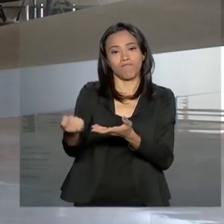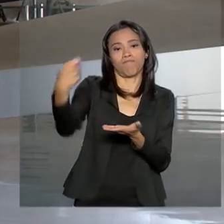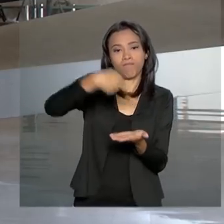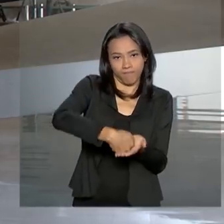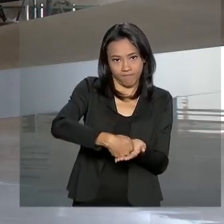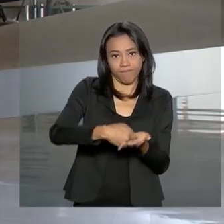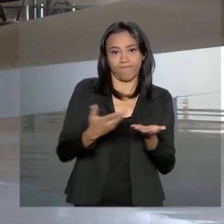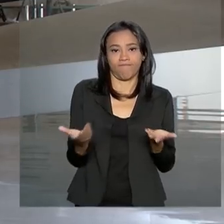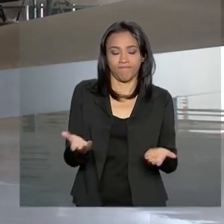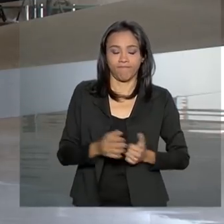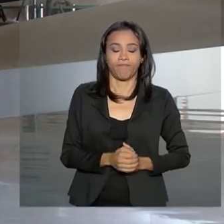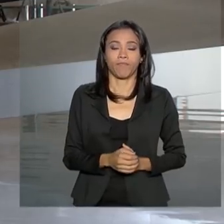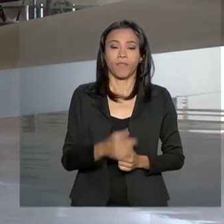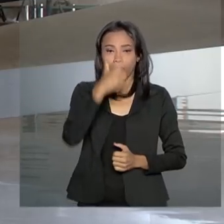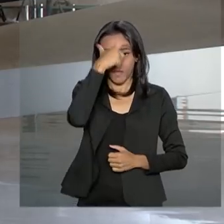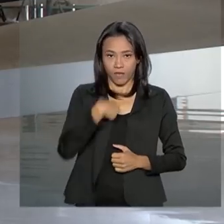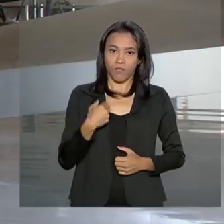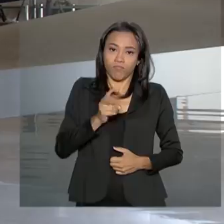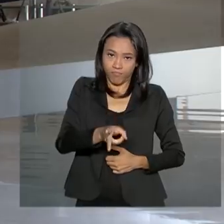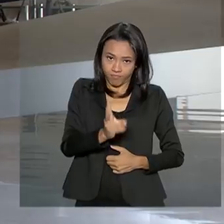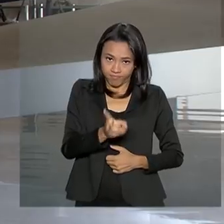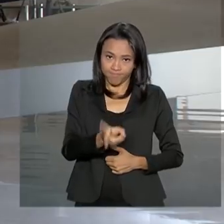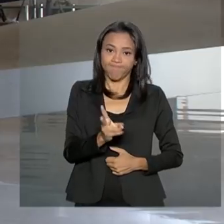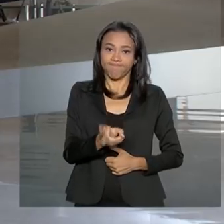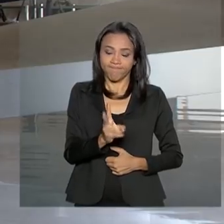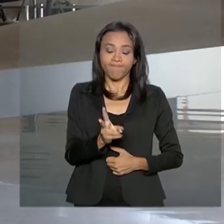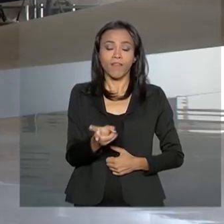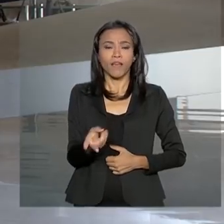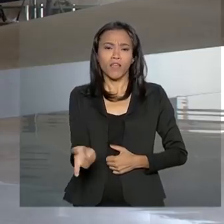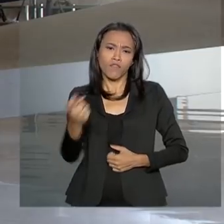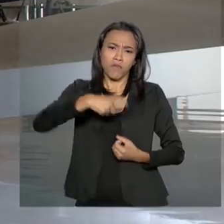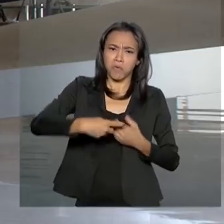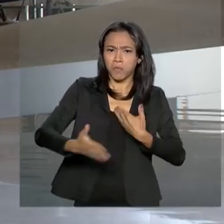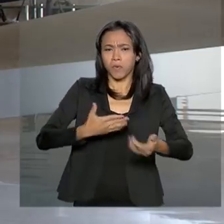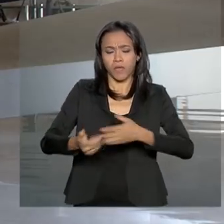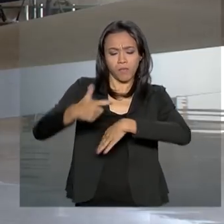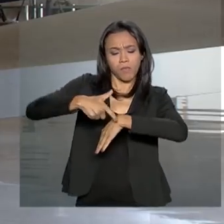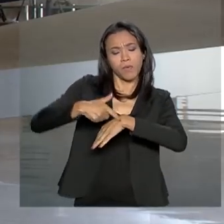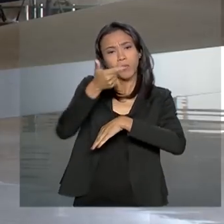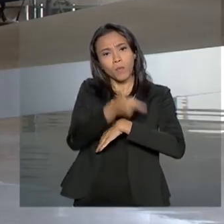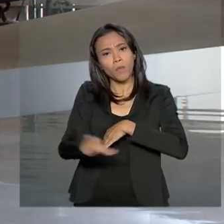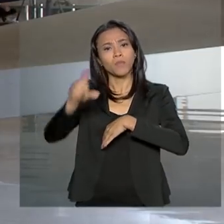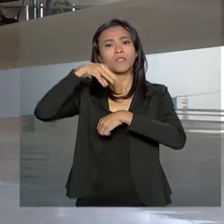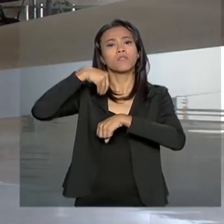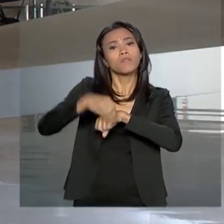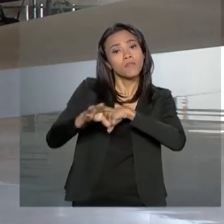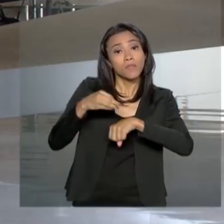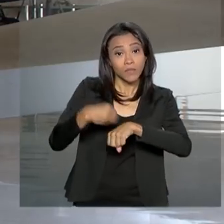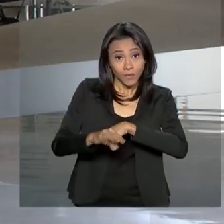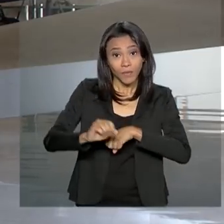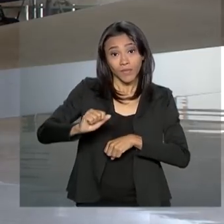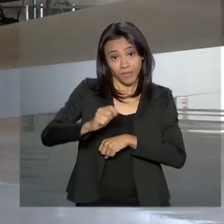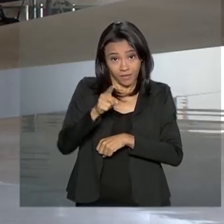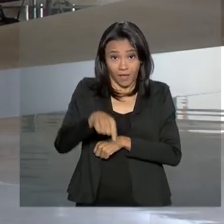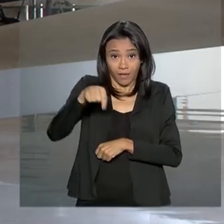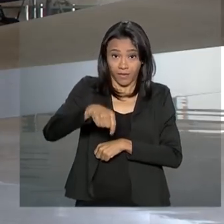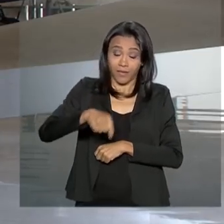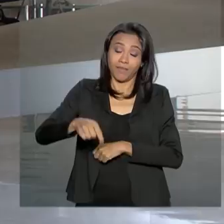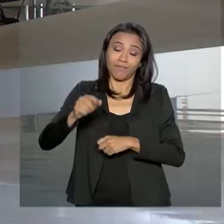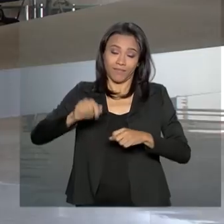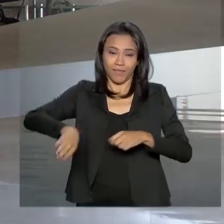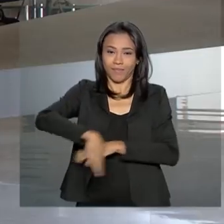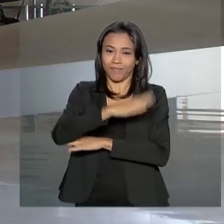Brumadinho. Eu continuo aqui no Palácio do Planalto e volto a qualquer momento com outras informações ao longo da nossa